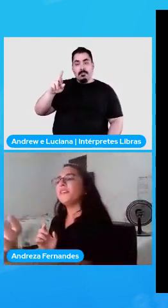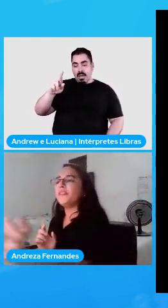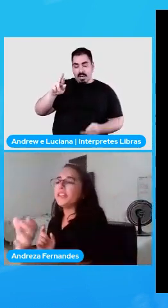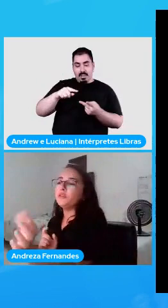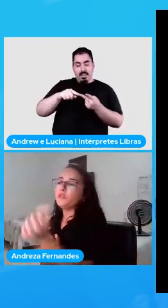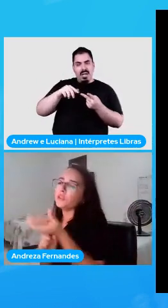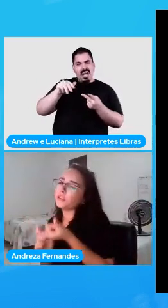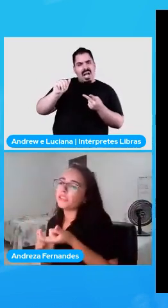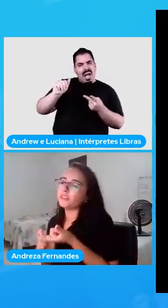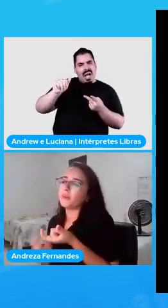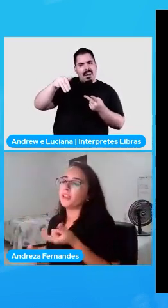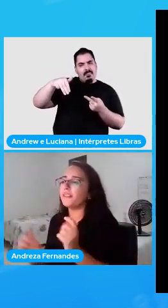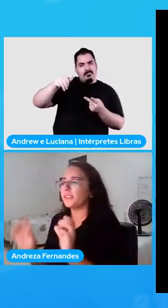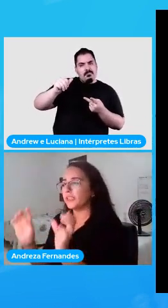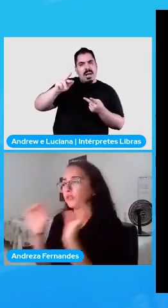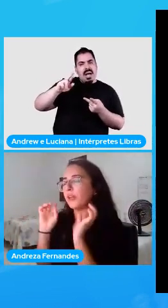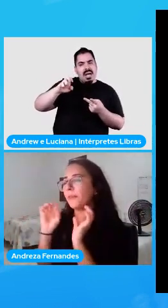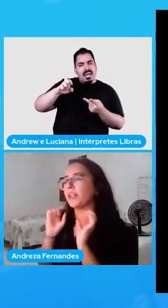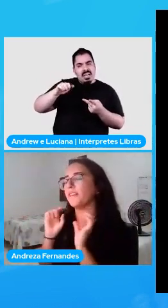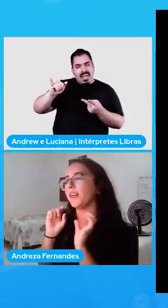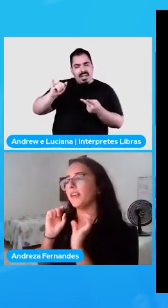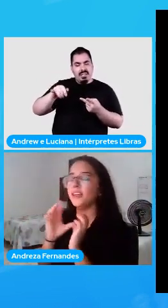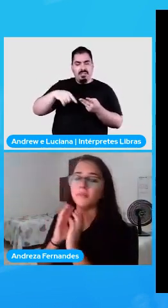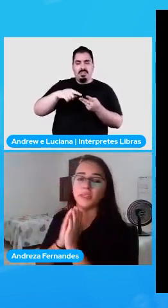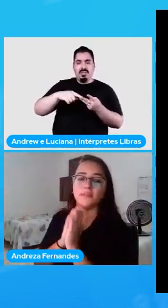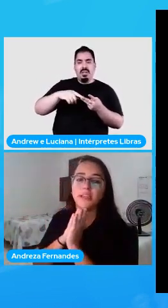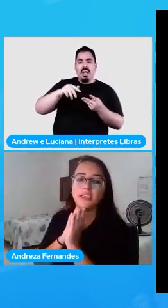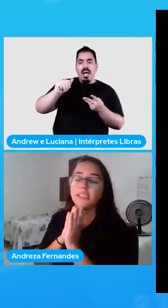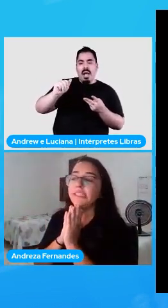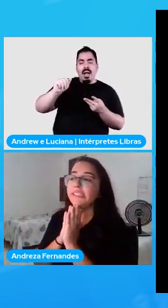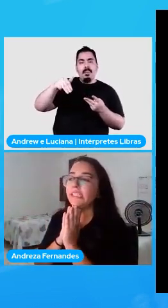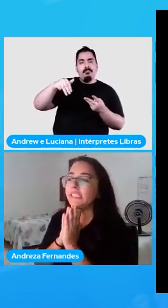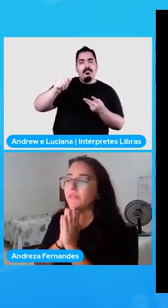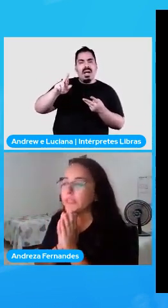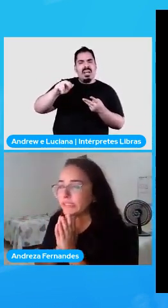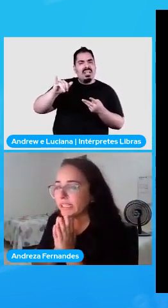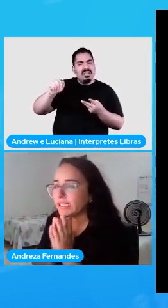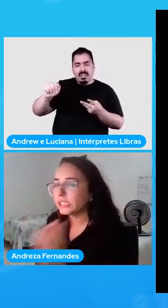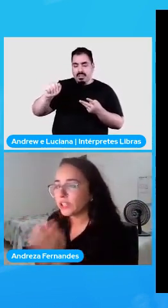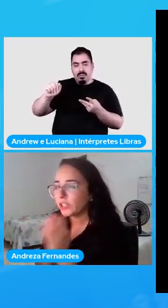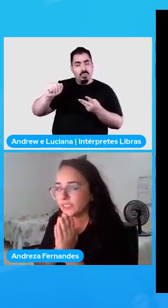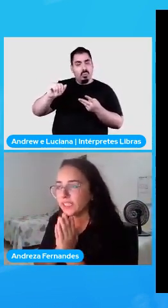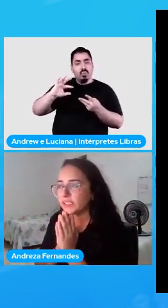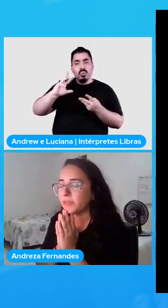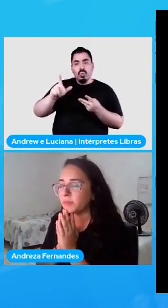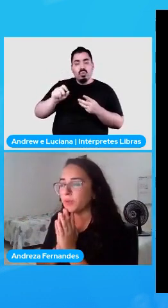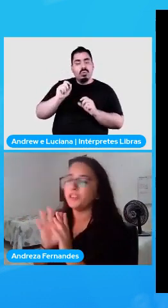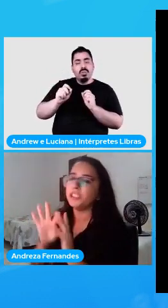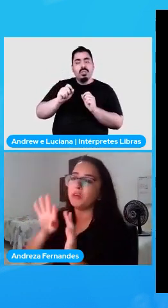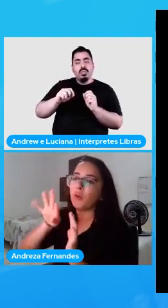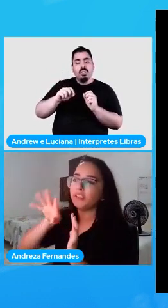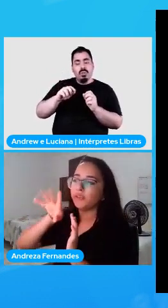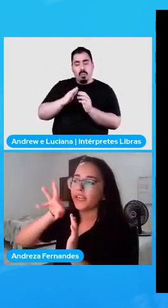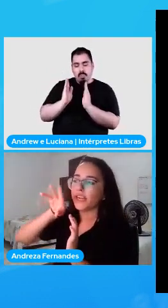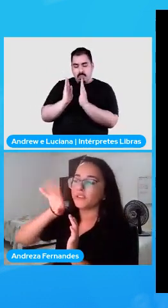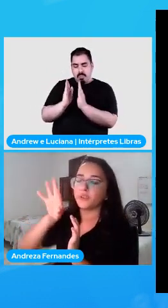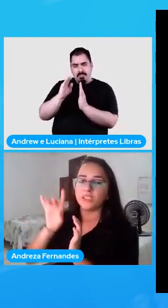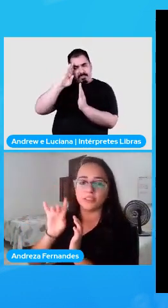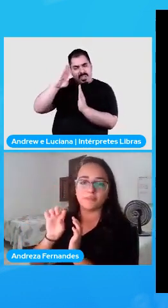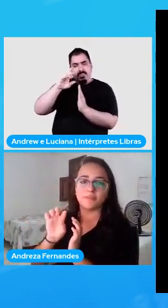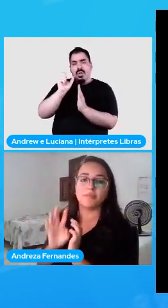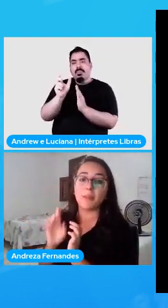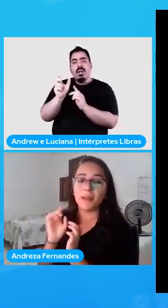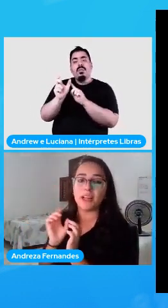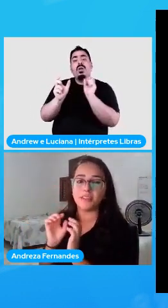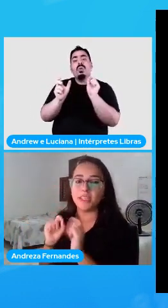meio que vê que o núcleo dessas palavras é tudo a palavra ama, né? E aí, você tem aqui, só nesse exemplo, eu tinha quatro variações